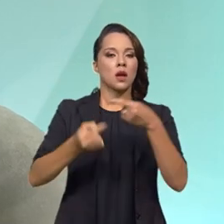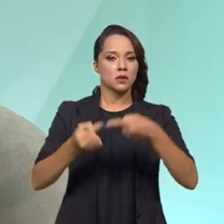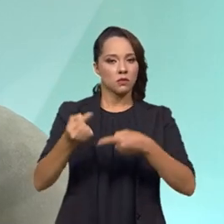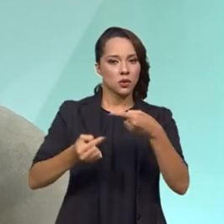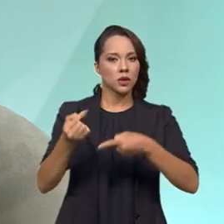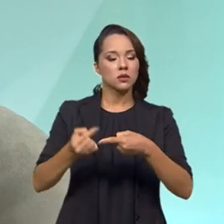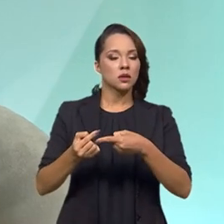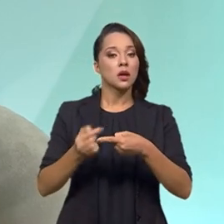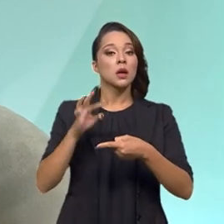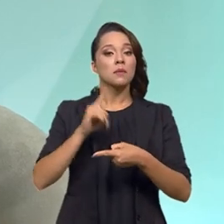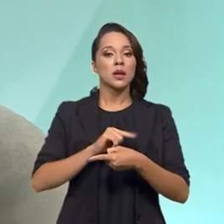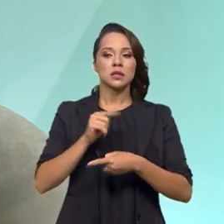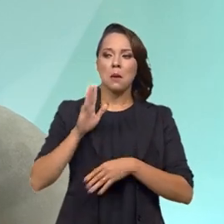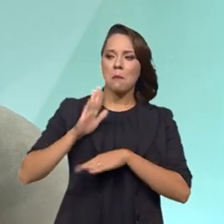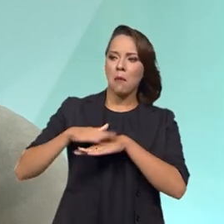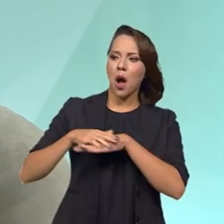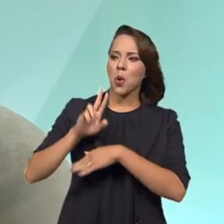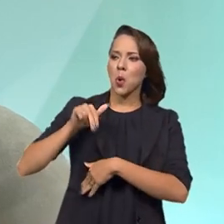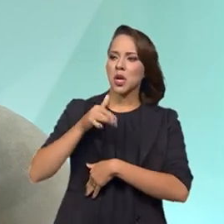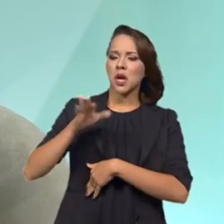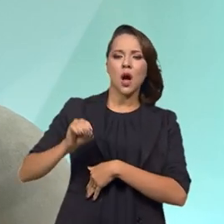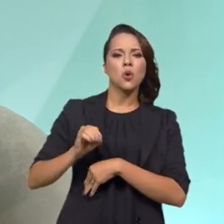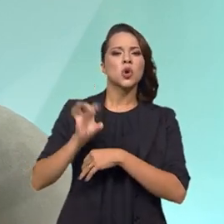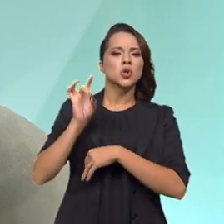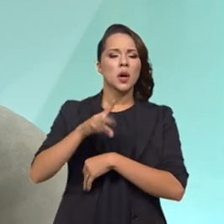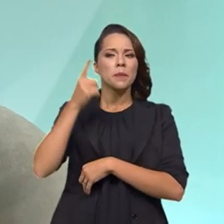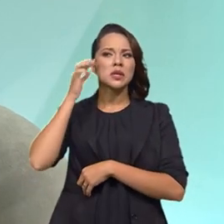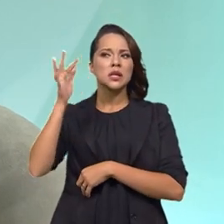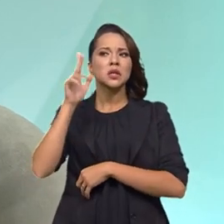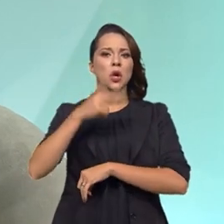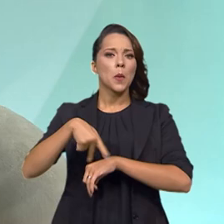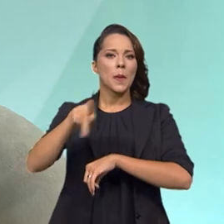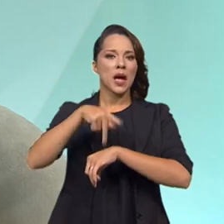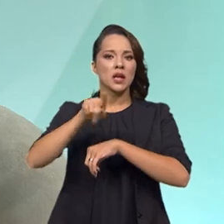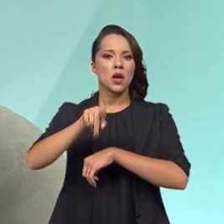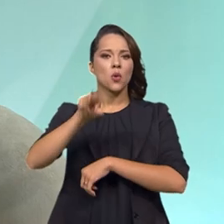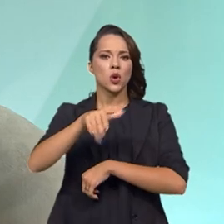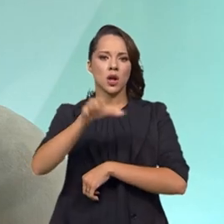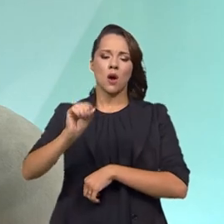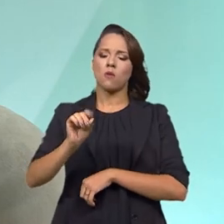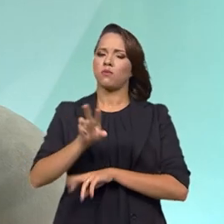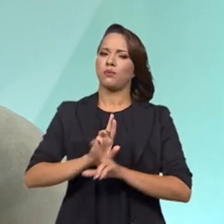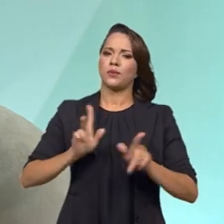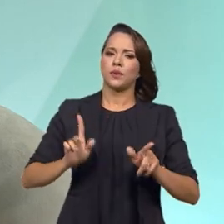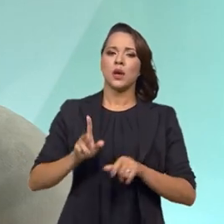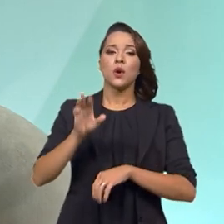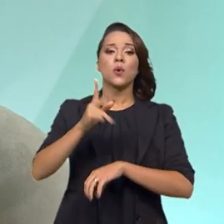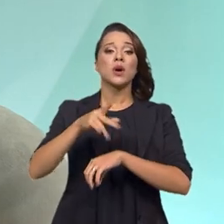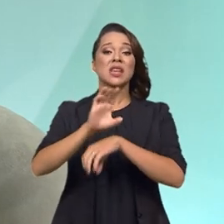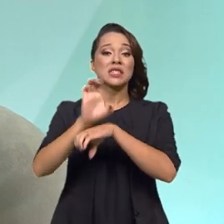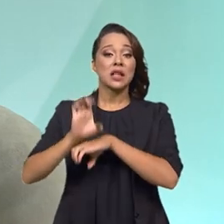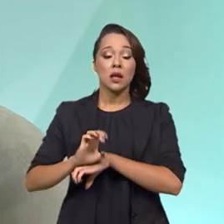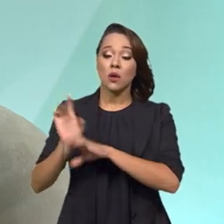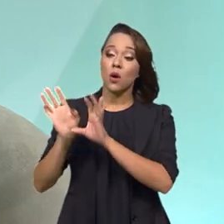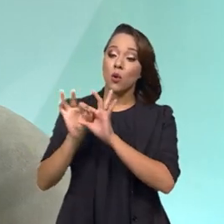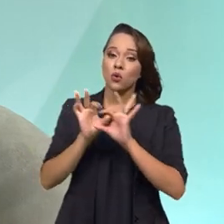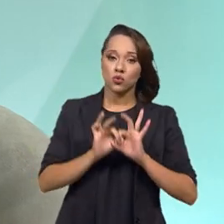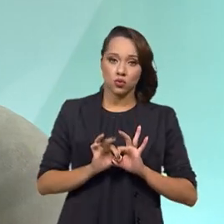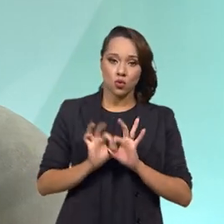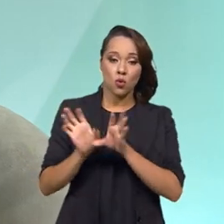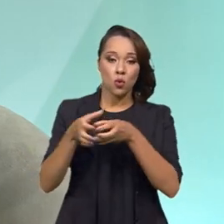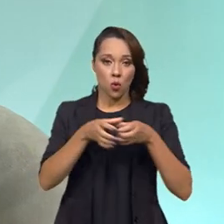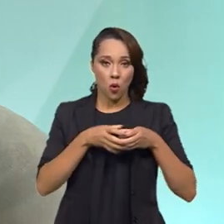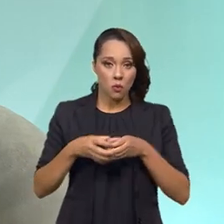para tirar da União essa prerrogativa que o estado é a União. E isso não acontece. O estado é um conjunto, inclusive